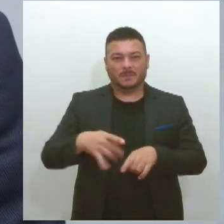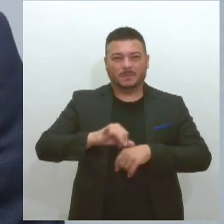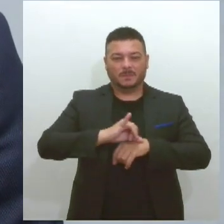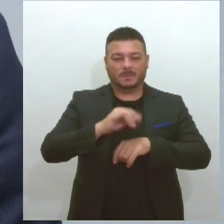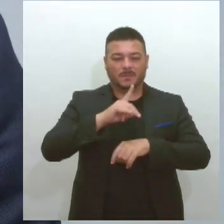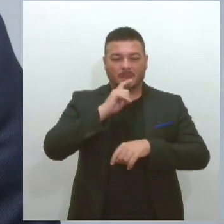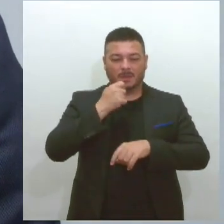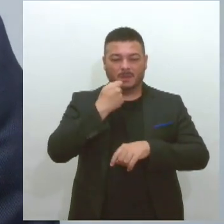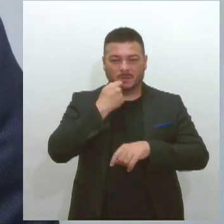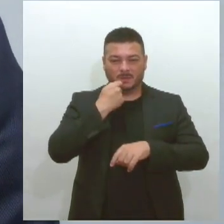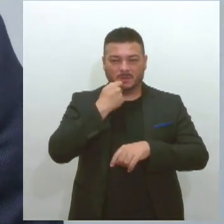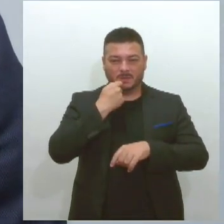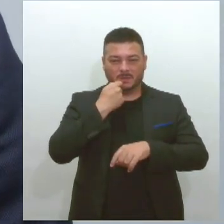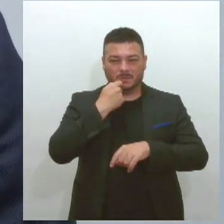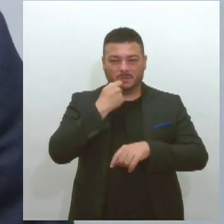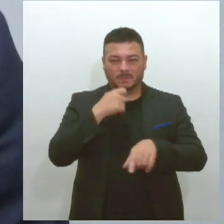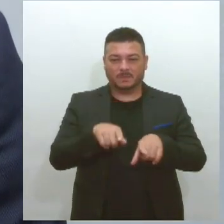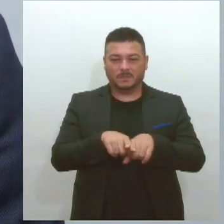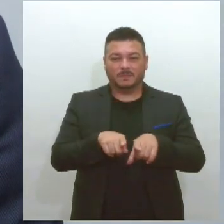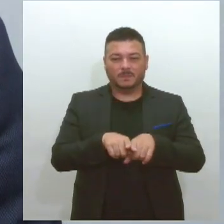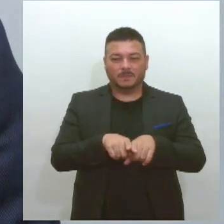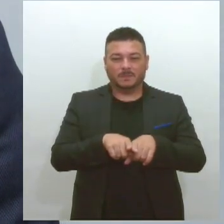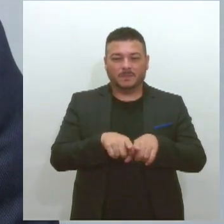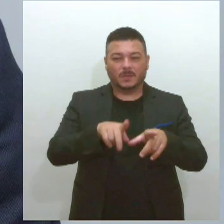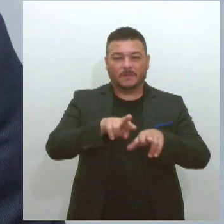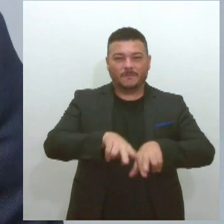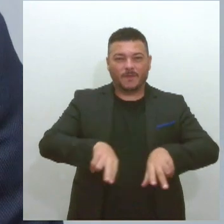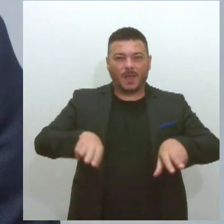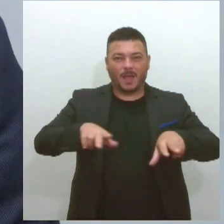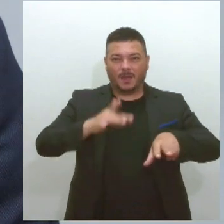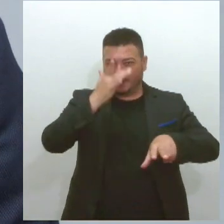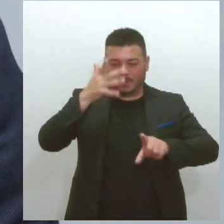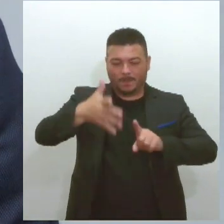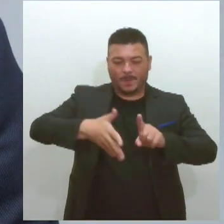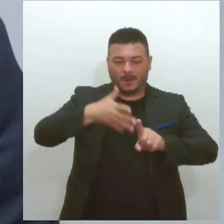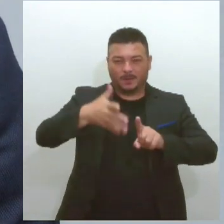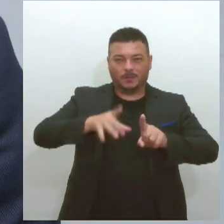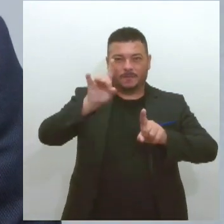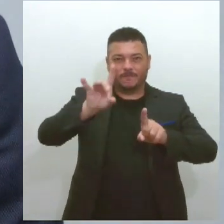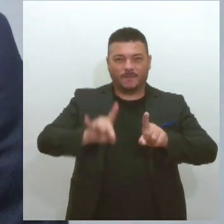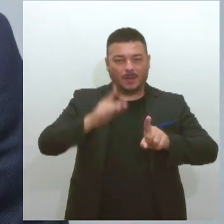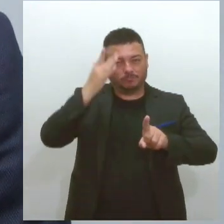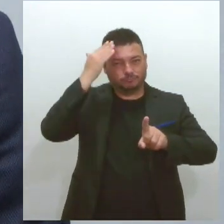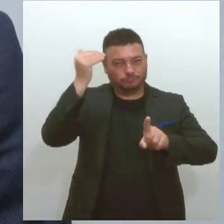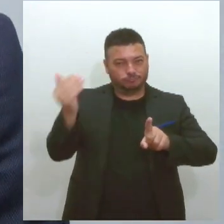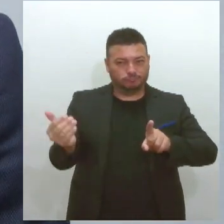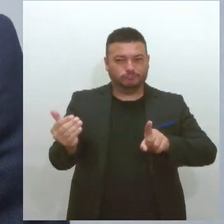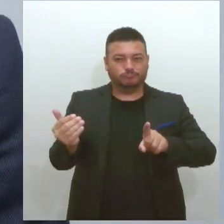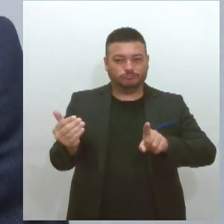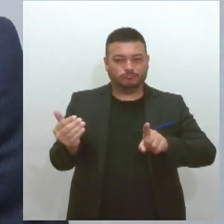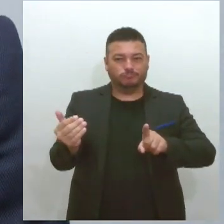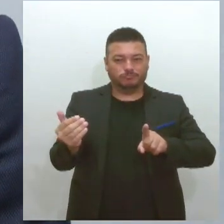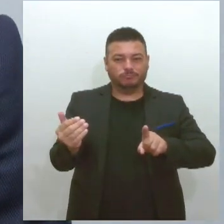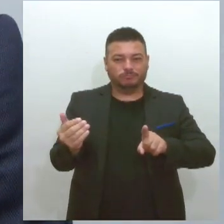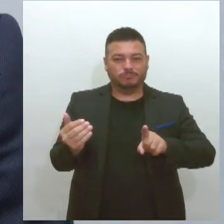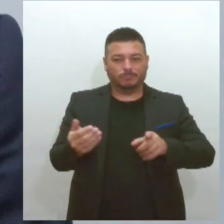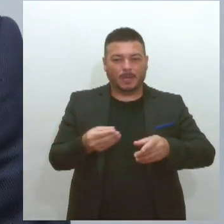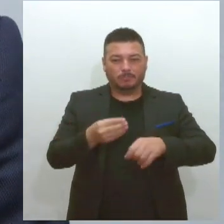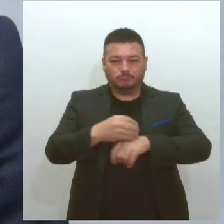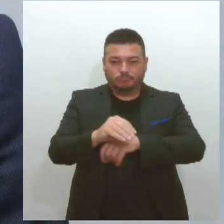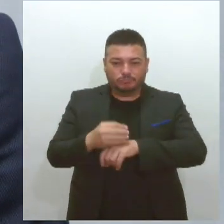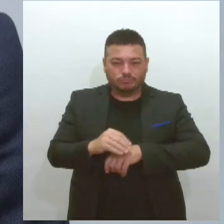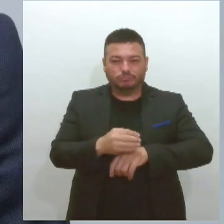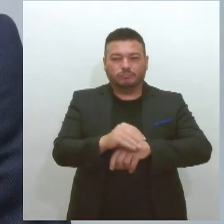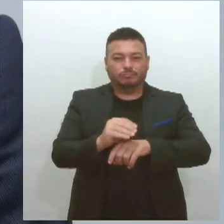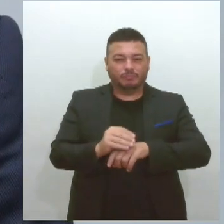oportunidade que traz diversos palestrantes renomados para compartilhar um pouco de conhecimento e